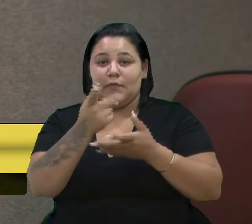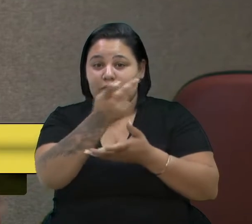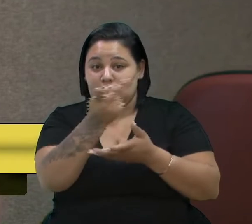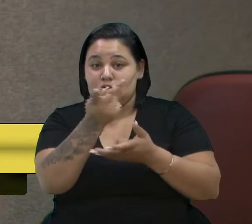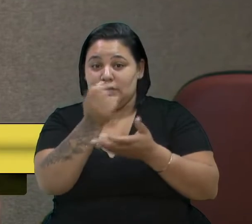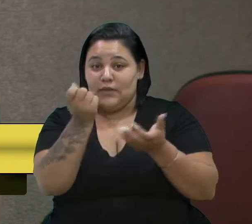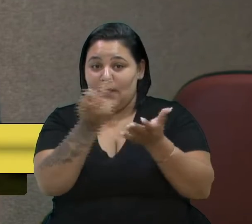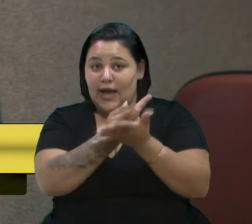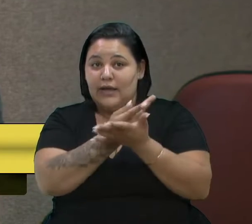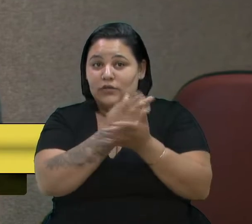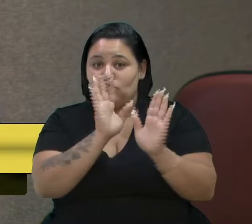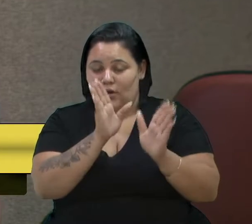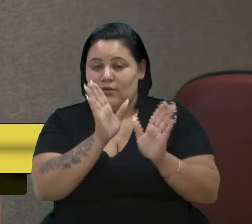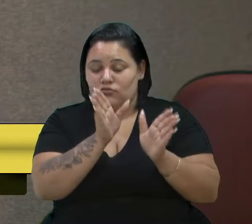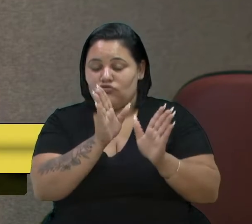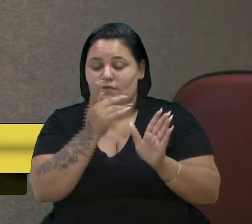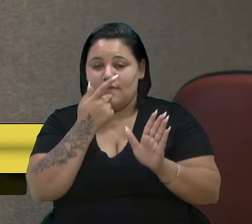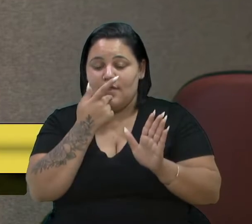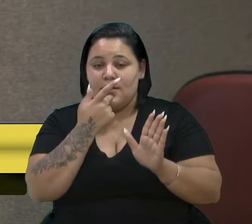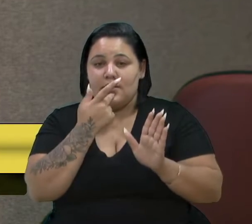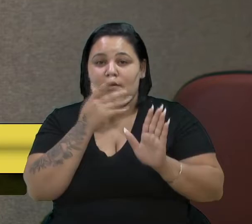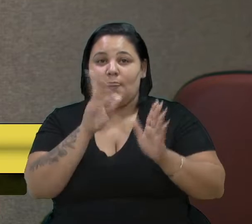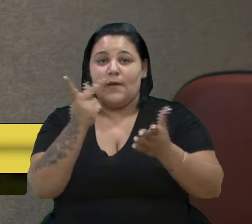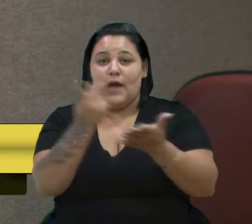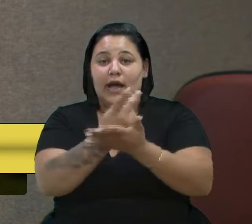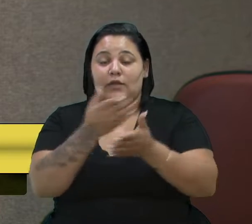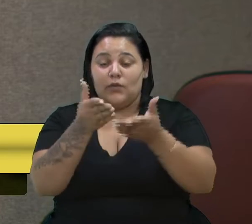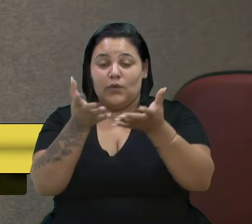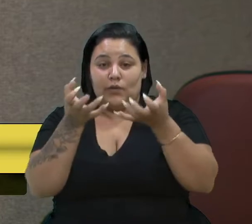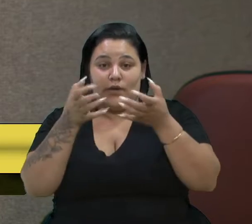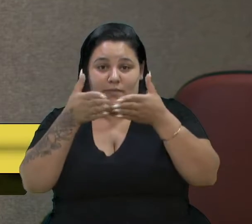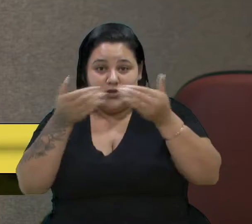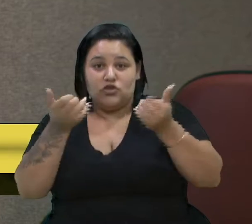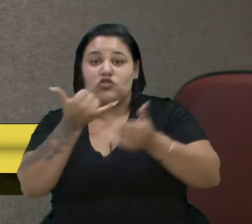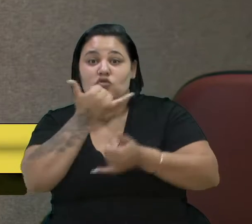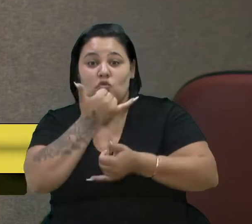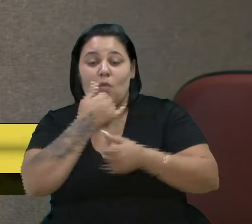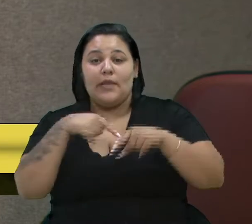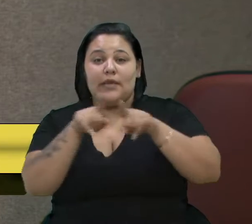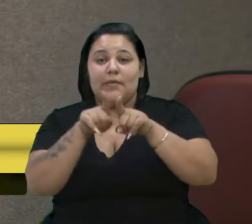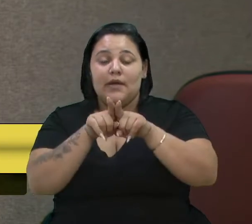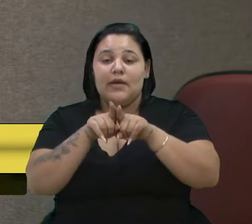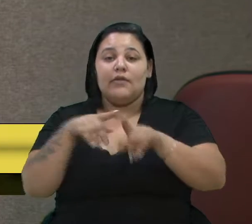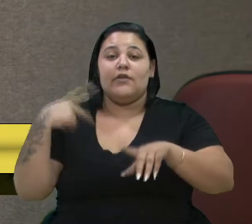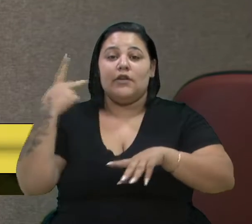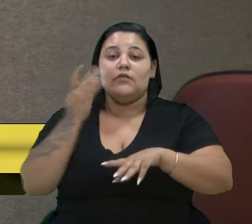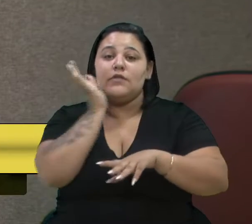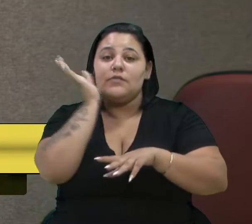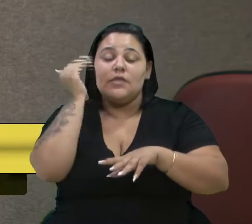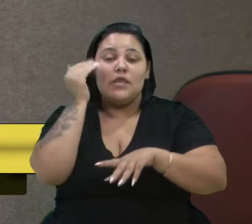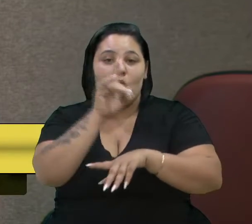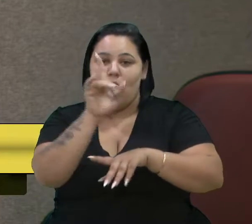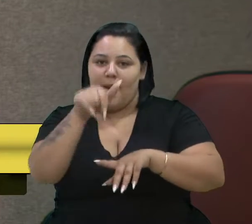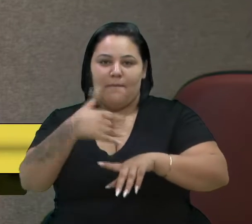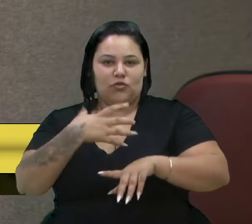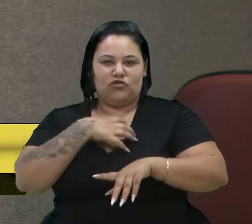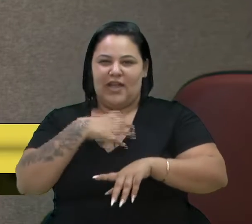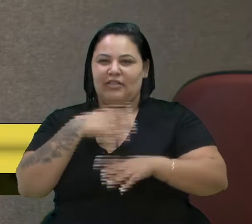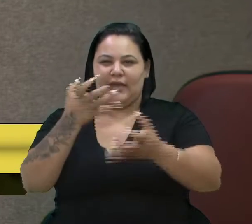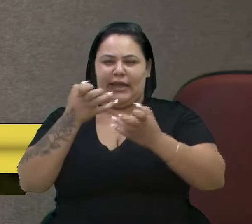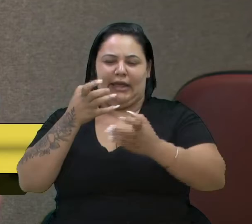Já lhe concedo, vereador. Digo que estou errado, peço desculpa, vereador Felipe, não foi de maneira nenhuma a minha intenção atingir ou,